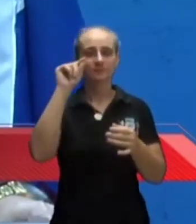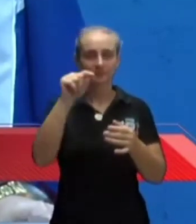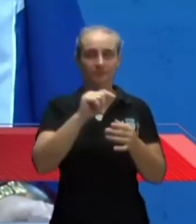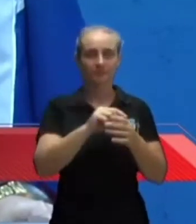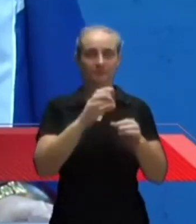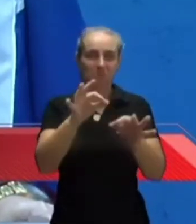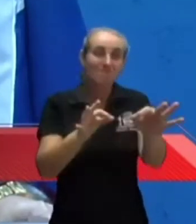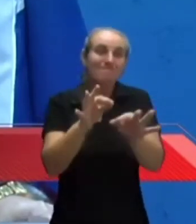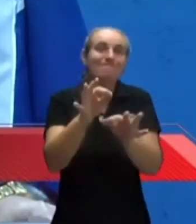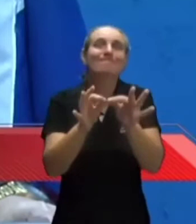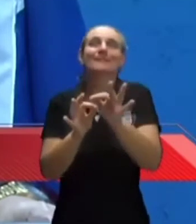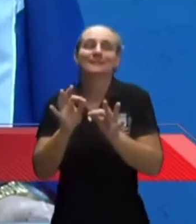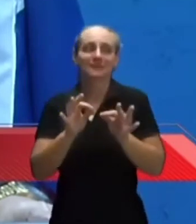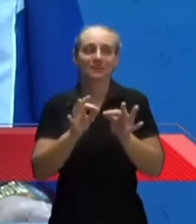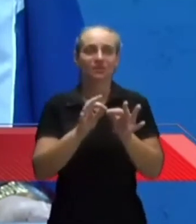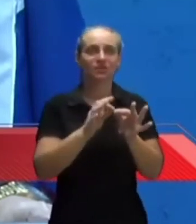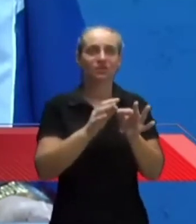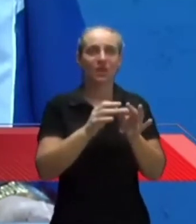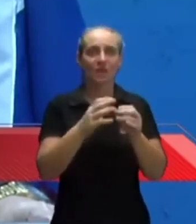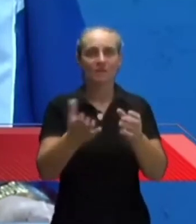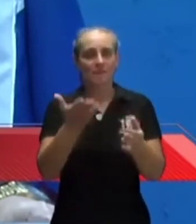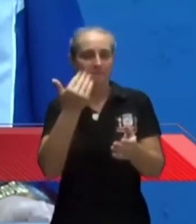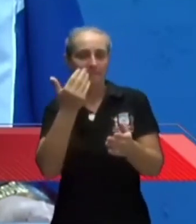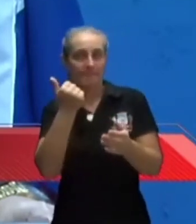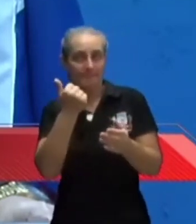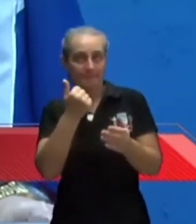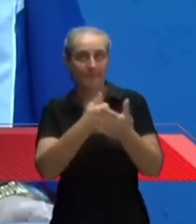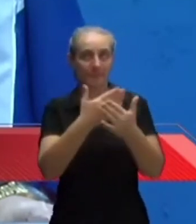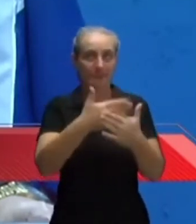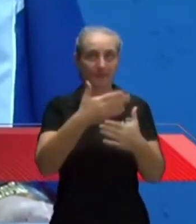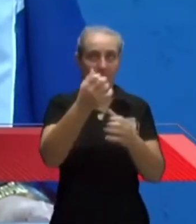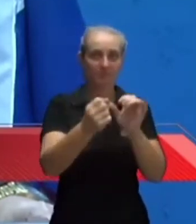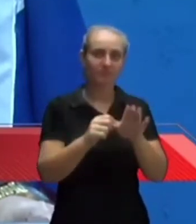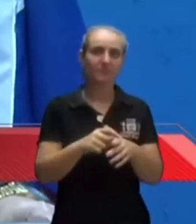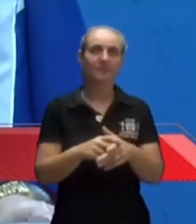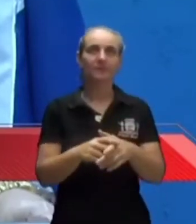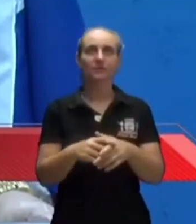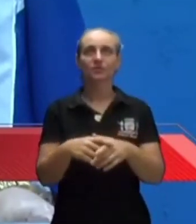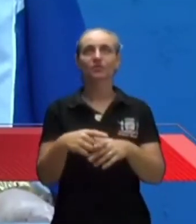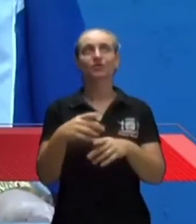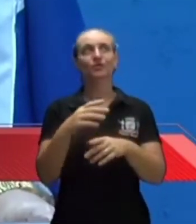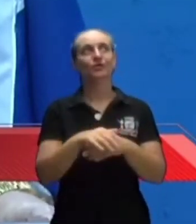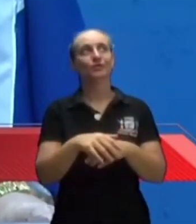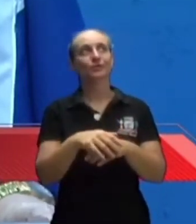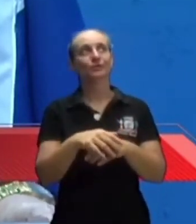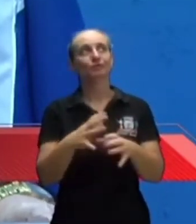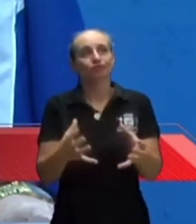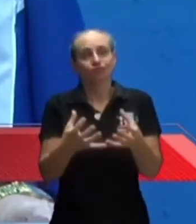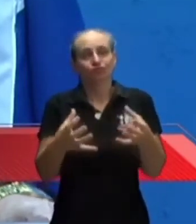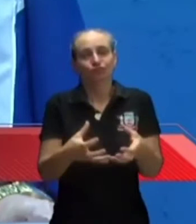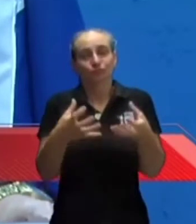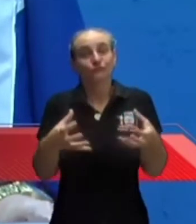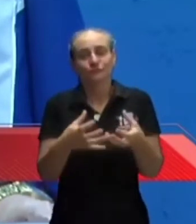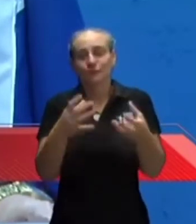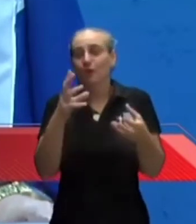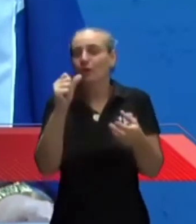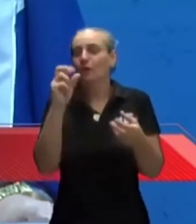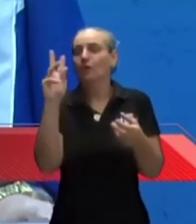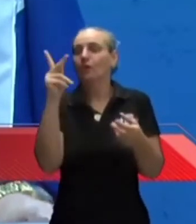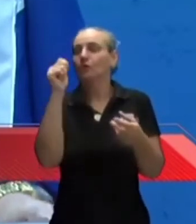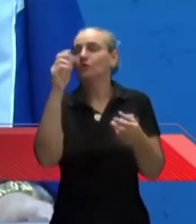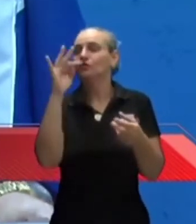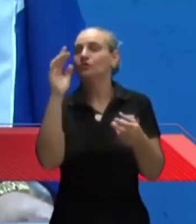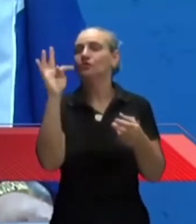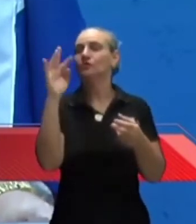planejado, tanto a praça de alimentação, como também na parte de venda de hortifrutos. Então, os feirantes a vida inteira esperaram para um espaço